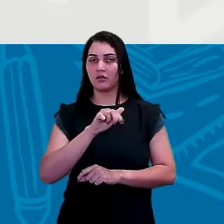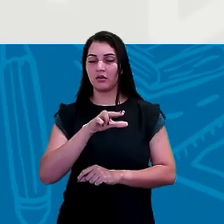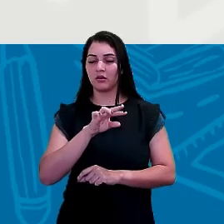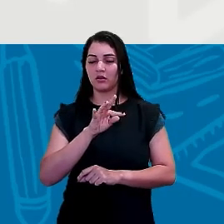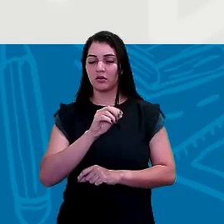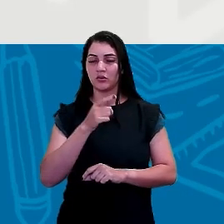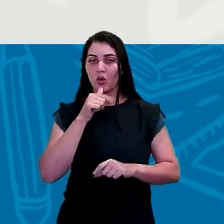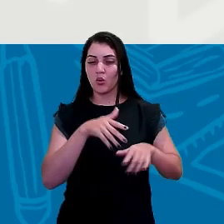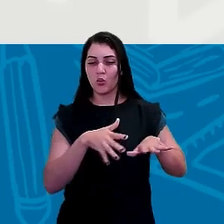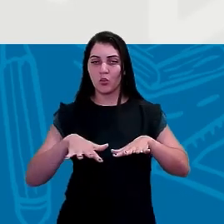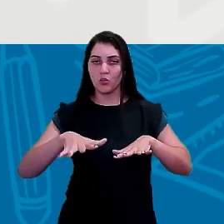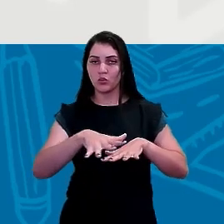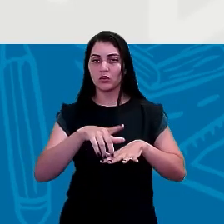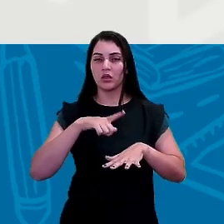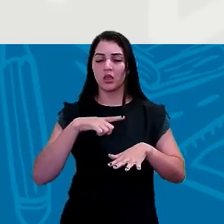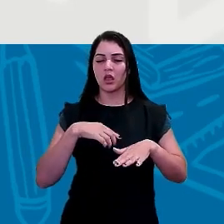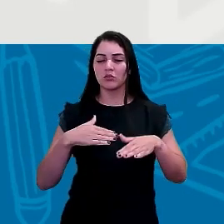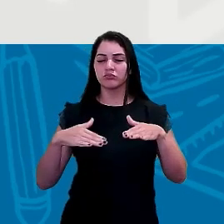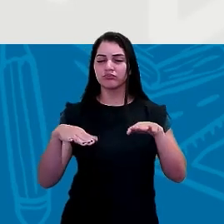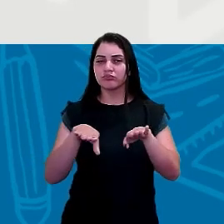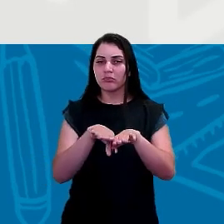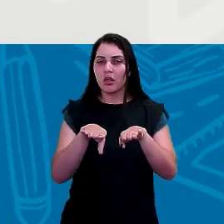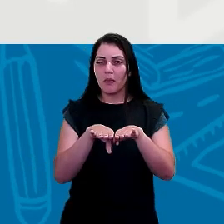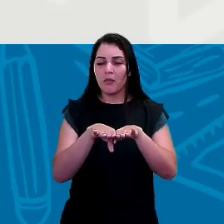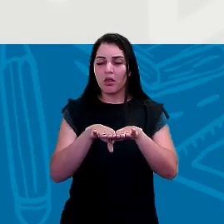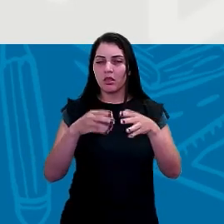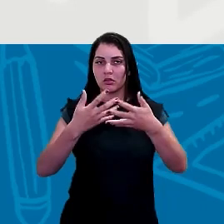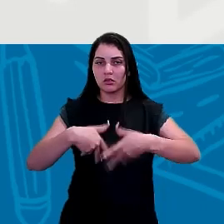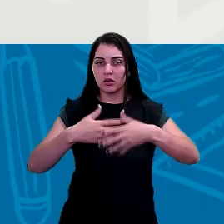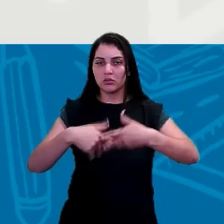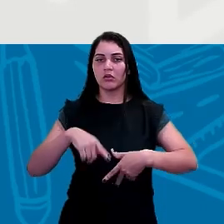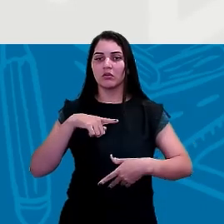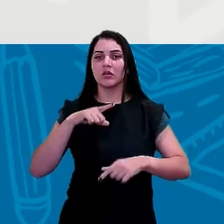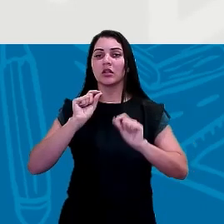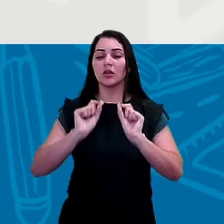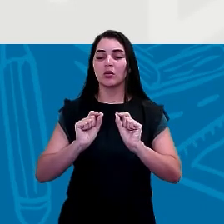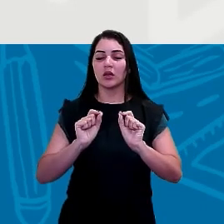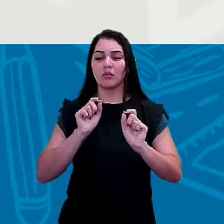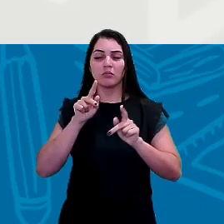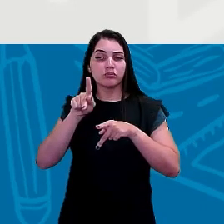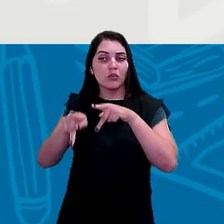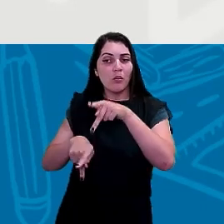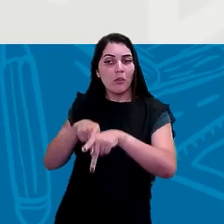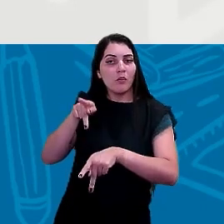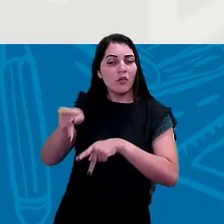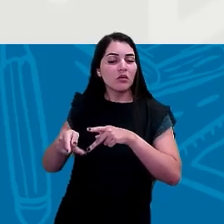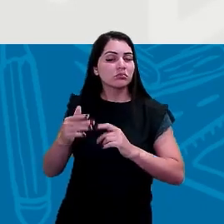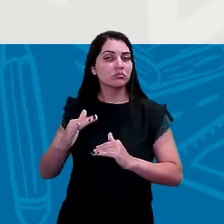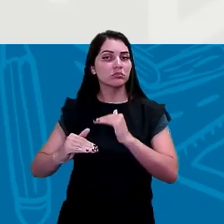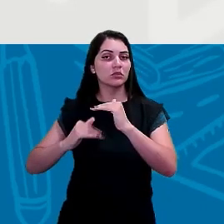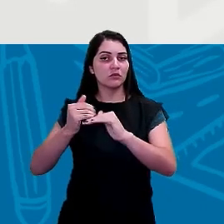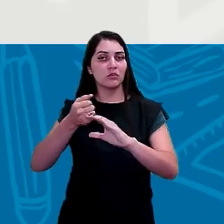há geralmente os limites naturais que eles vão atuar para que essas populações se desenvolvam